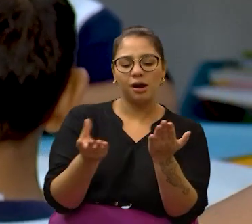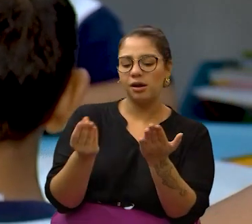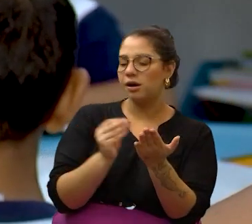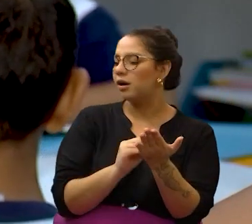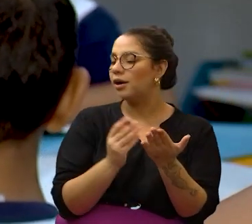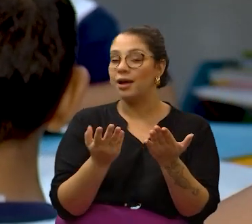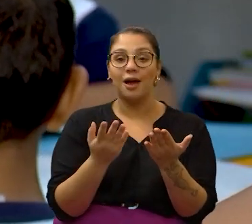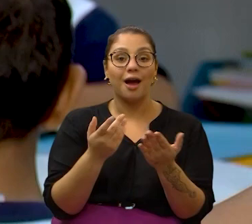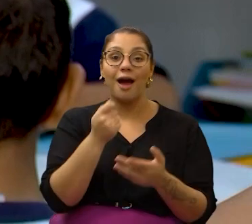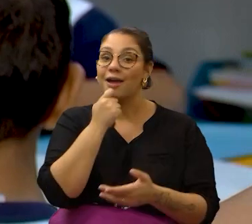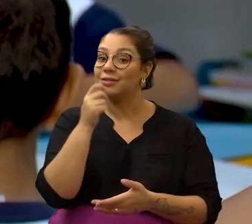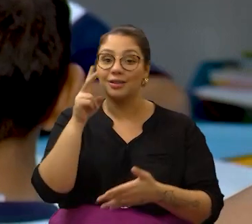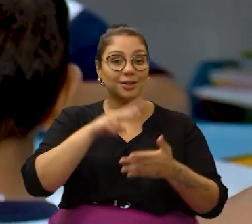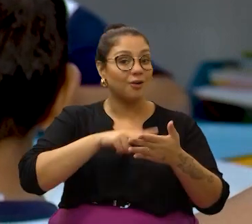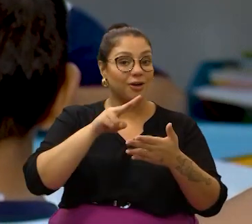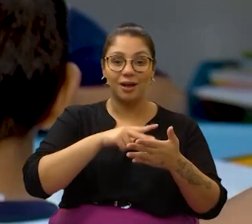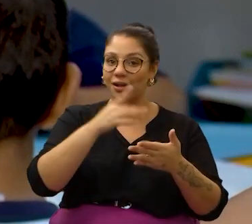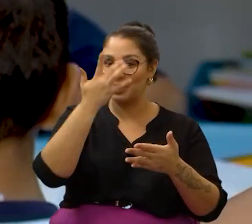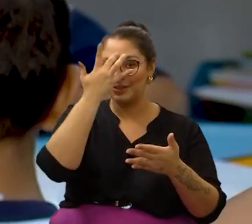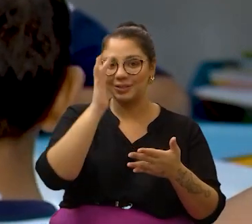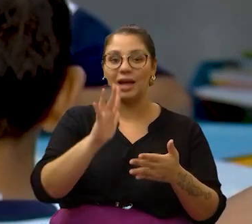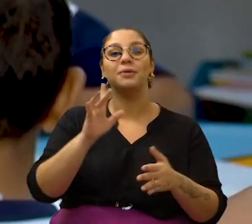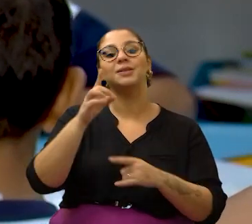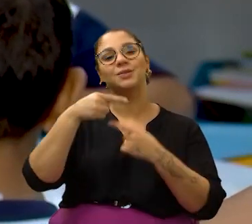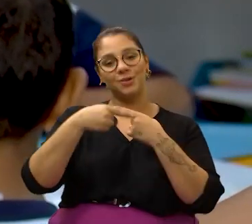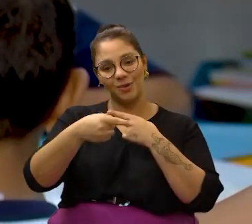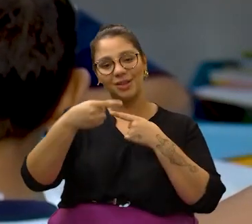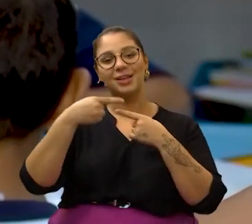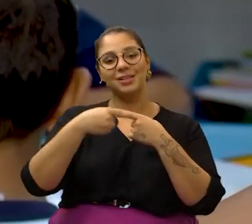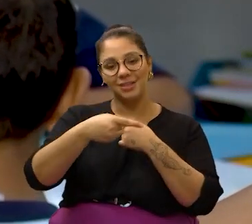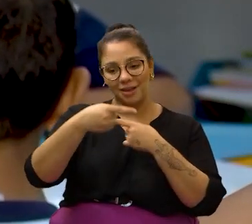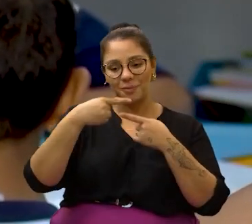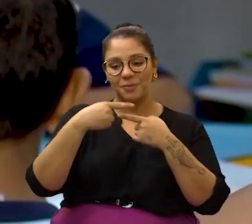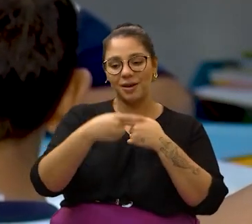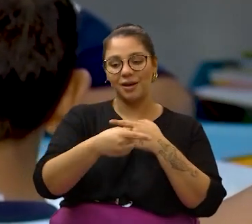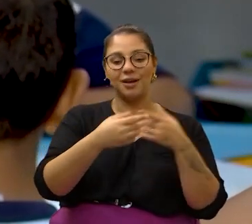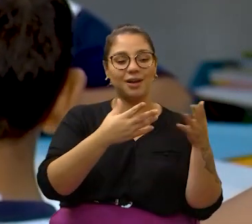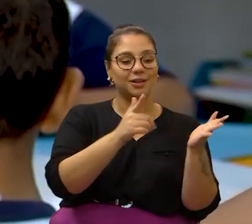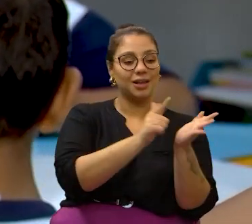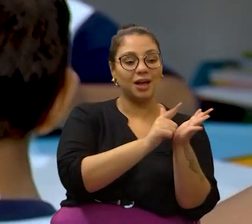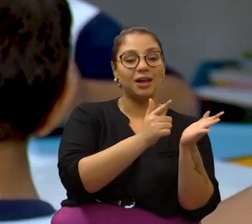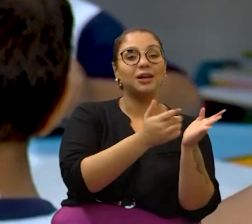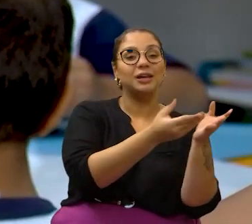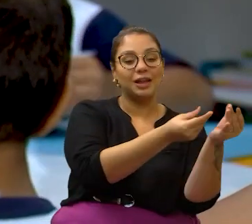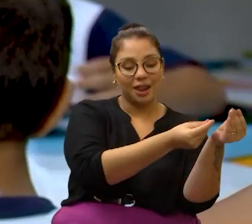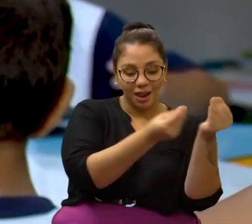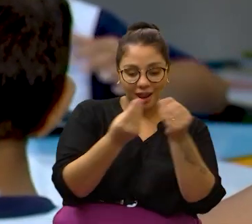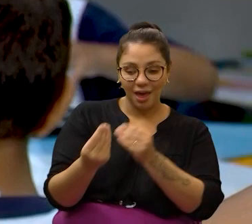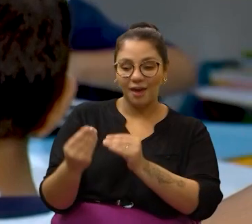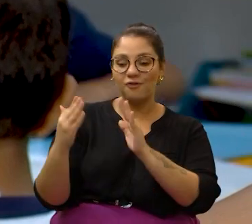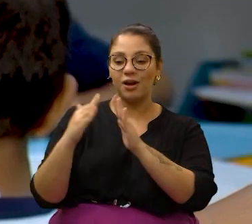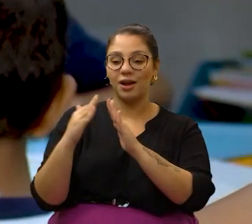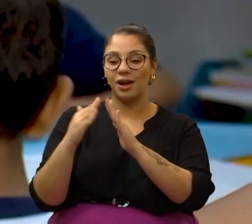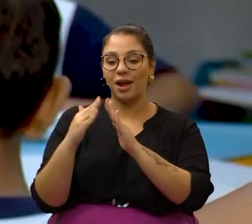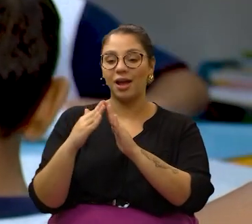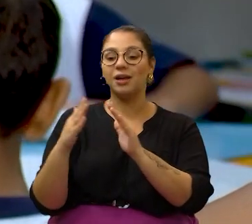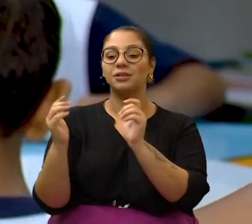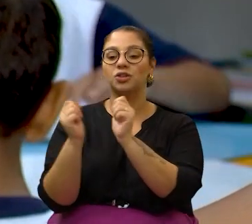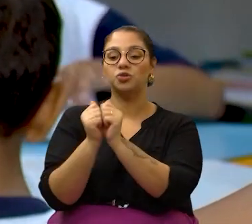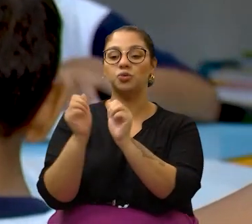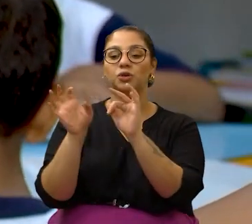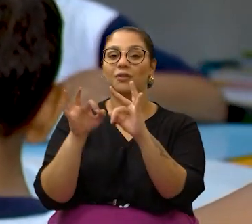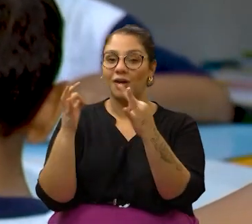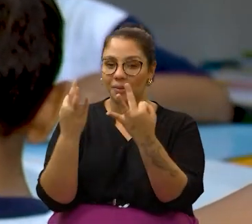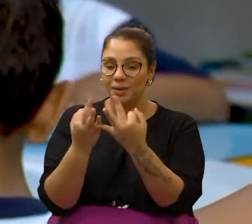ainda não têm condições de ler. Eles vêm toda semana para a biblioteca, levam esse livro para casa, fazem um trabalho de leitura com as